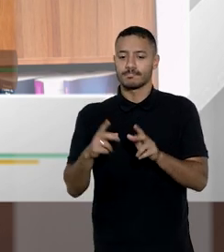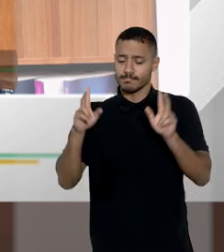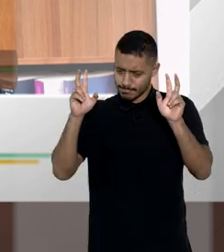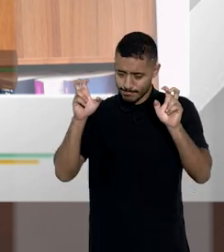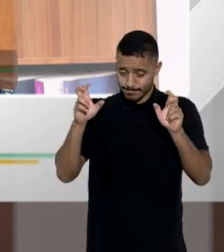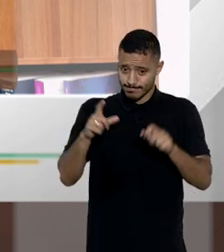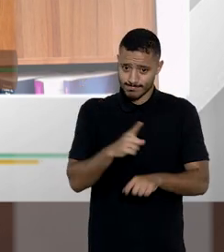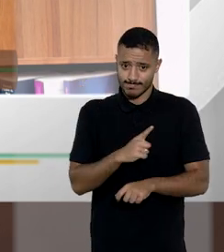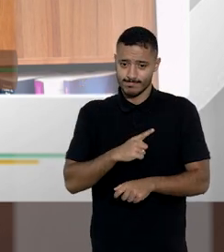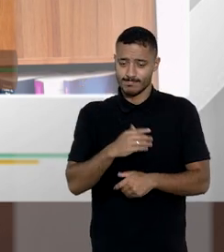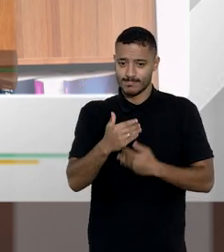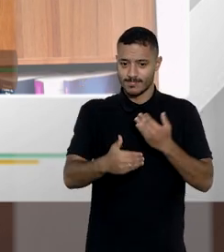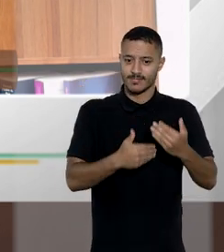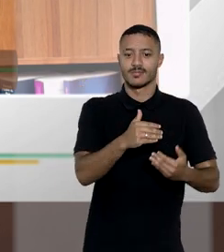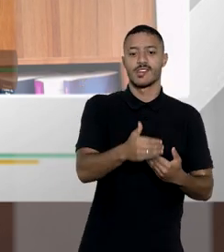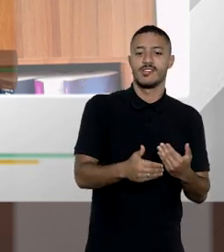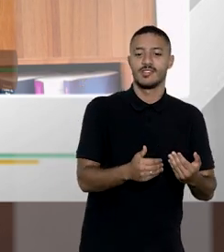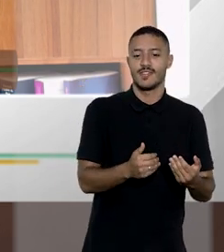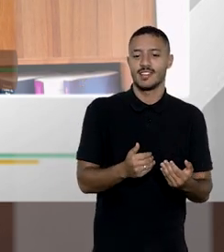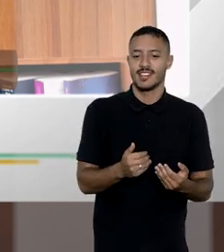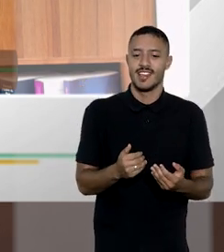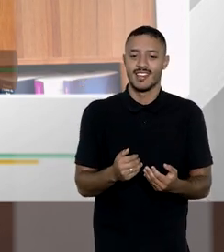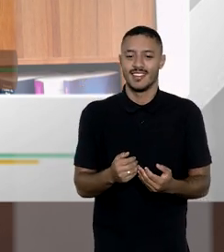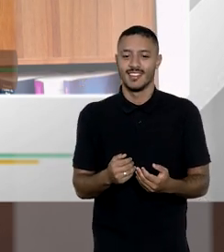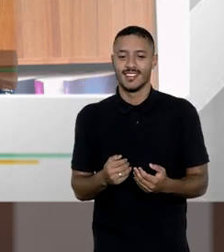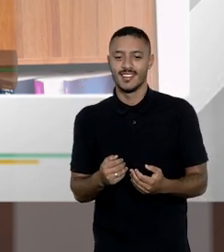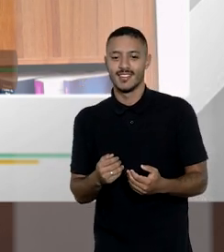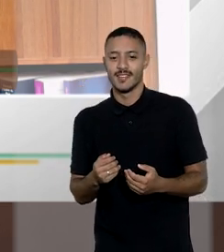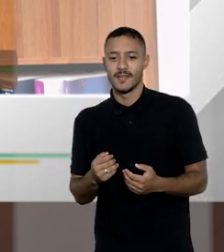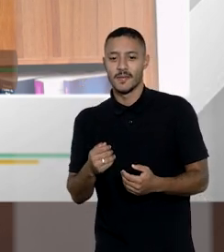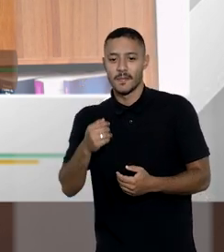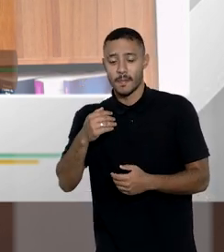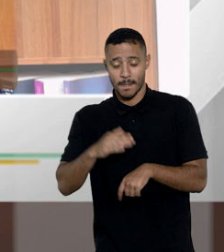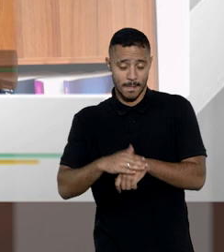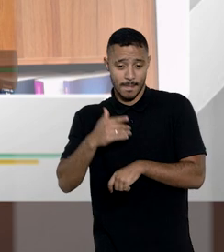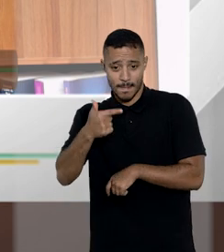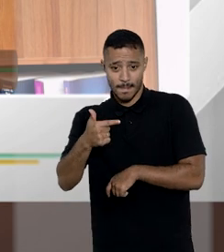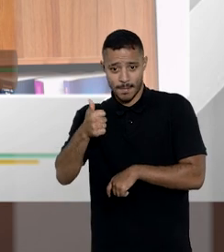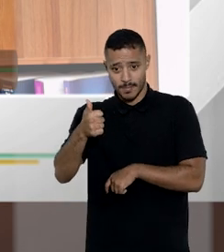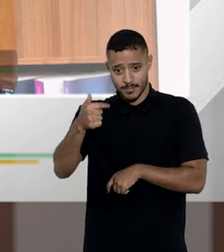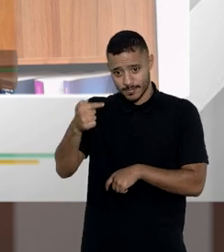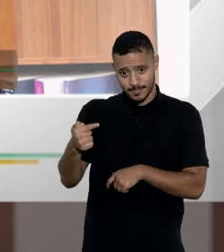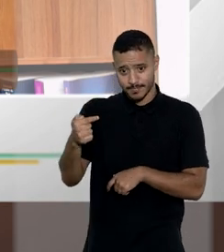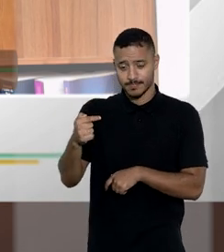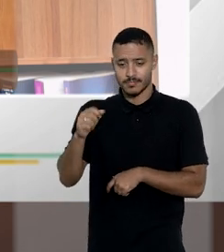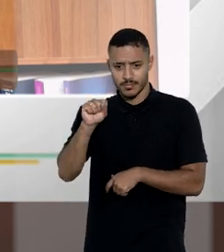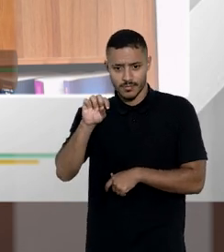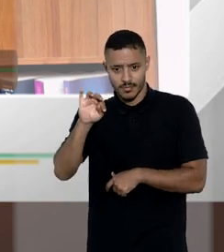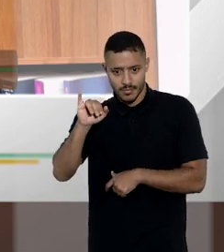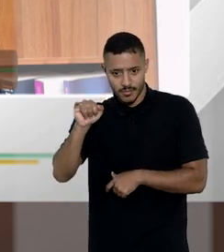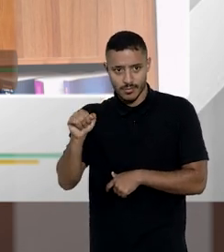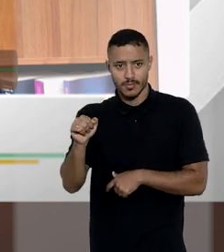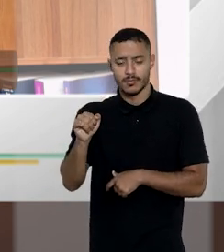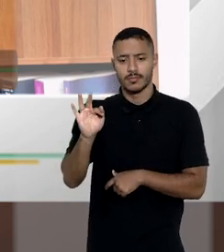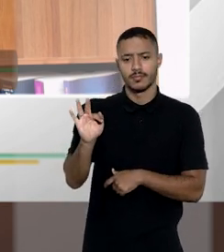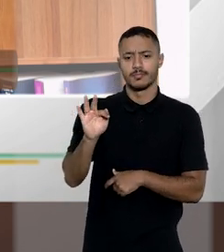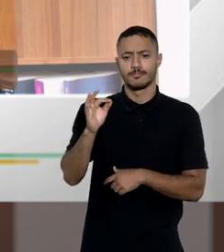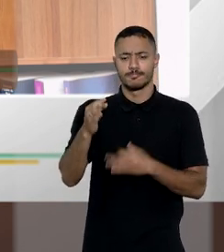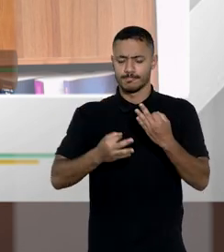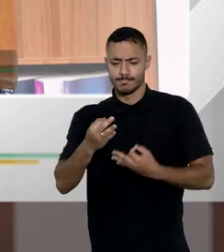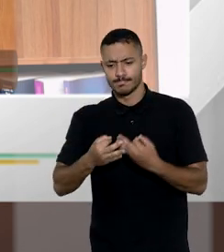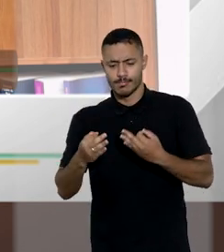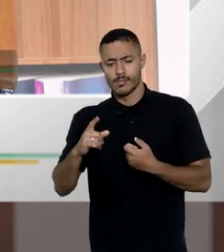matéria ela teve uma transformação bastante radical em 10 de maio de 2017 quando a STF julgou